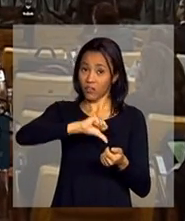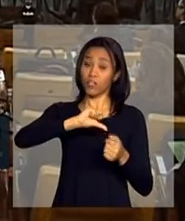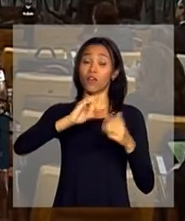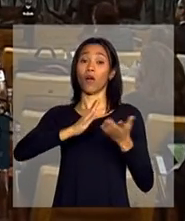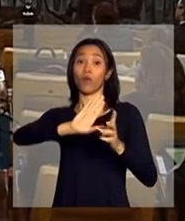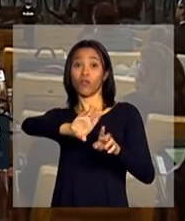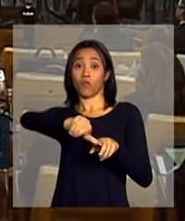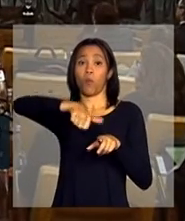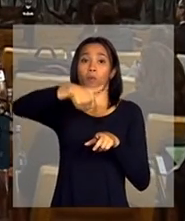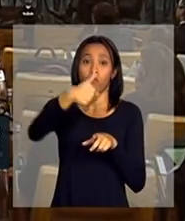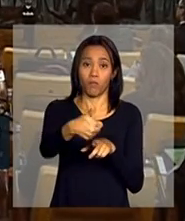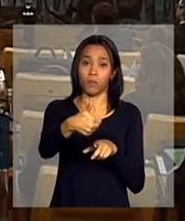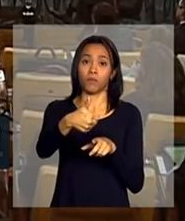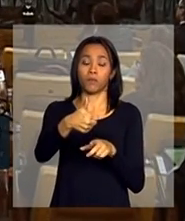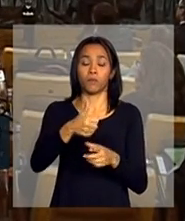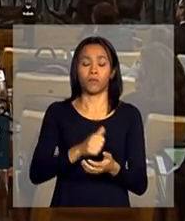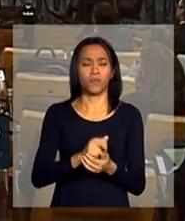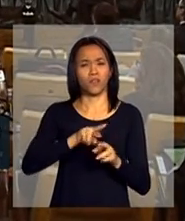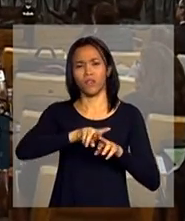significativo, etc.